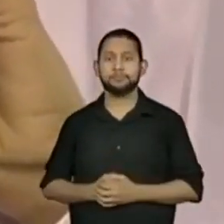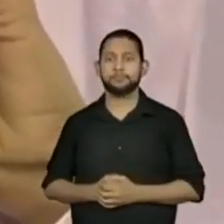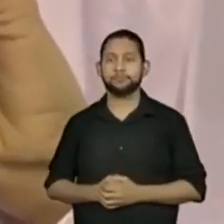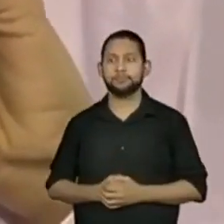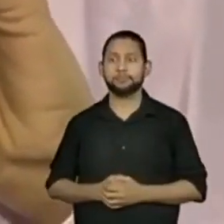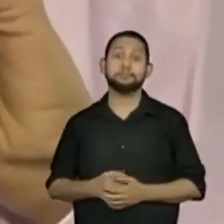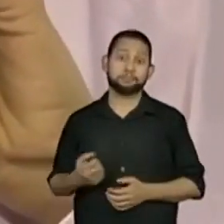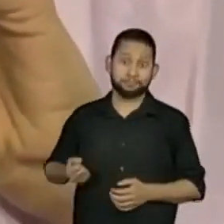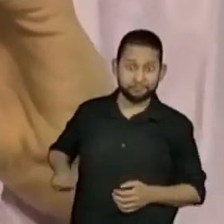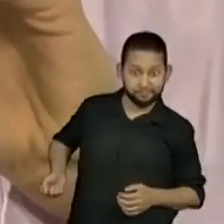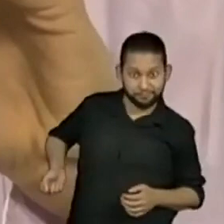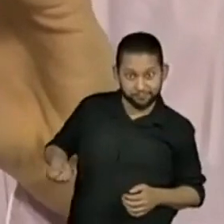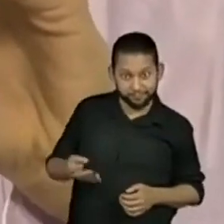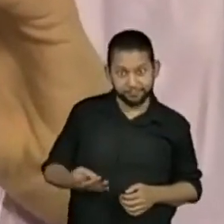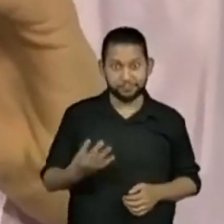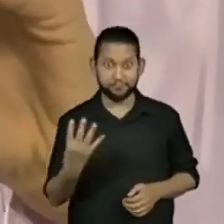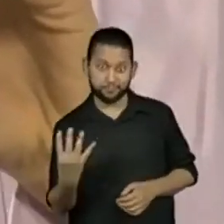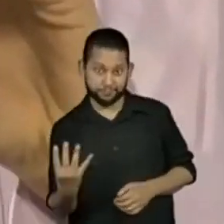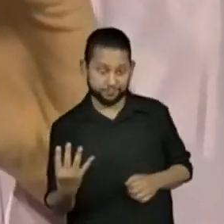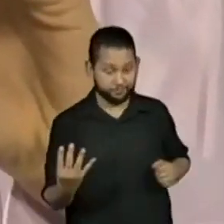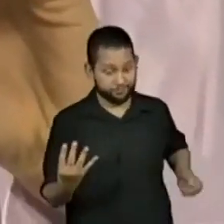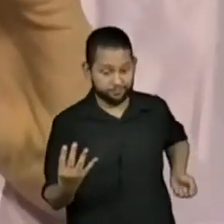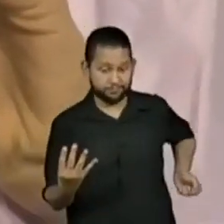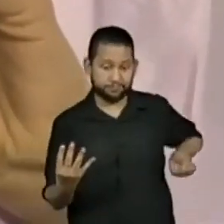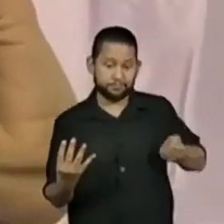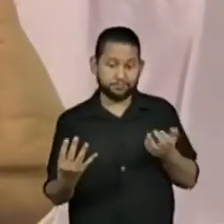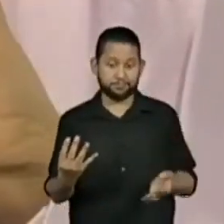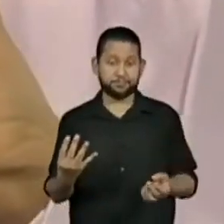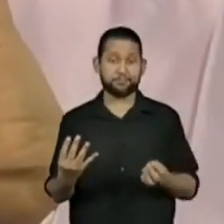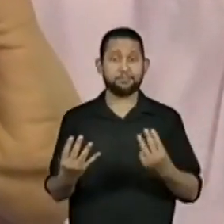3 estão apontando, os professores apontam.